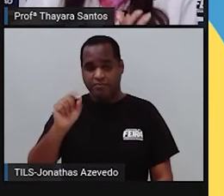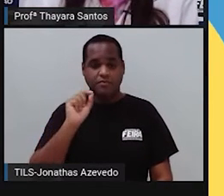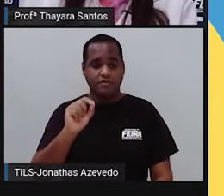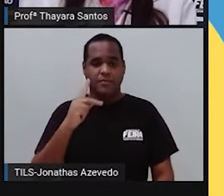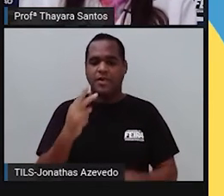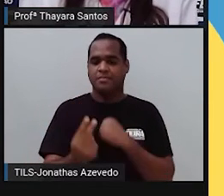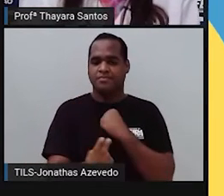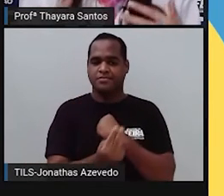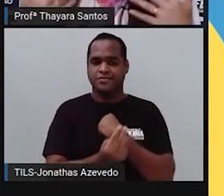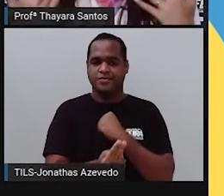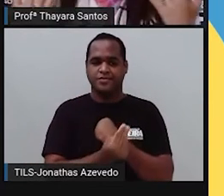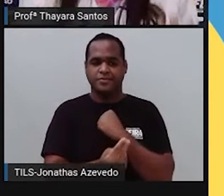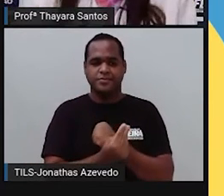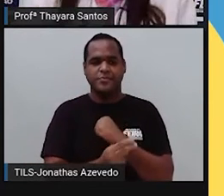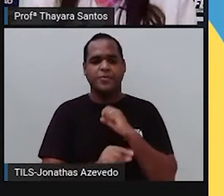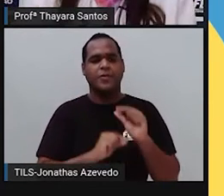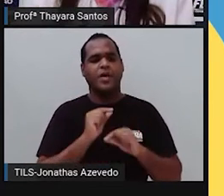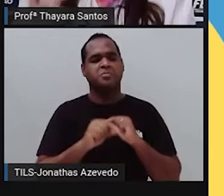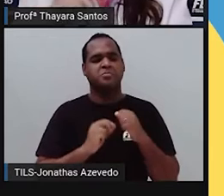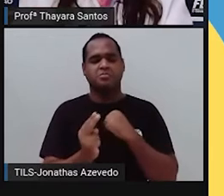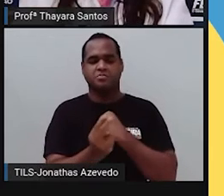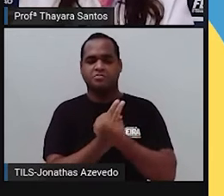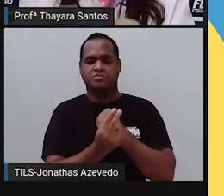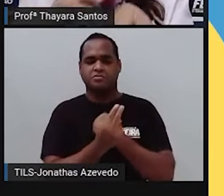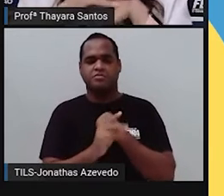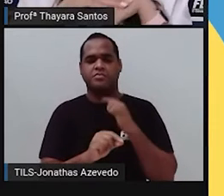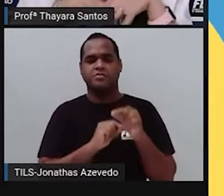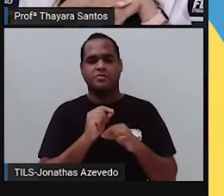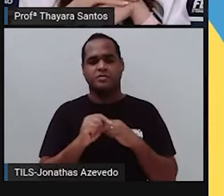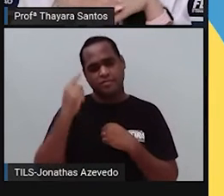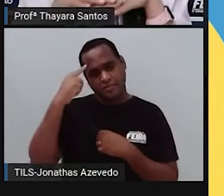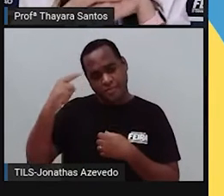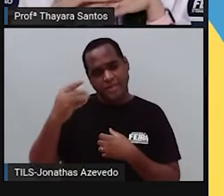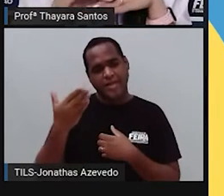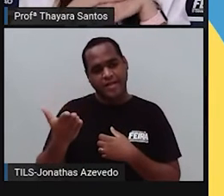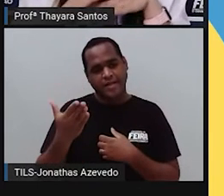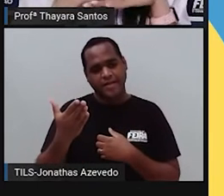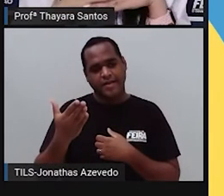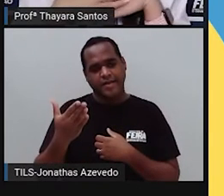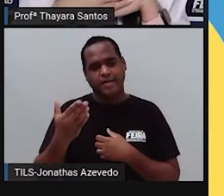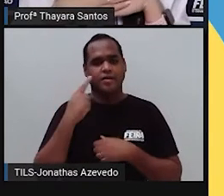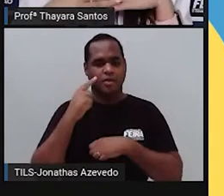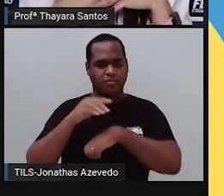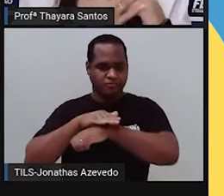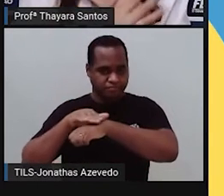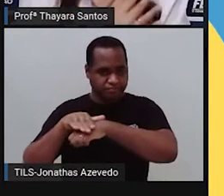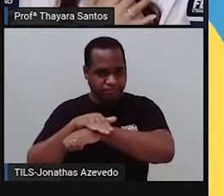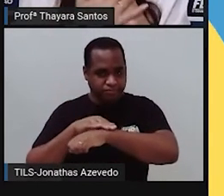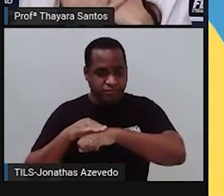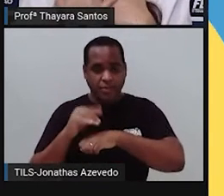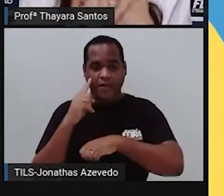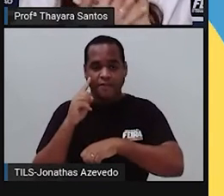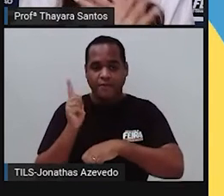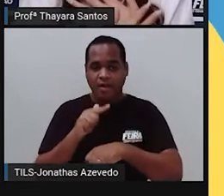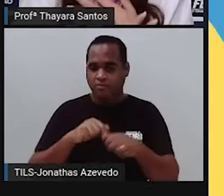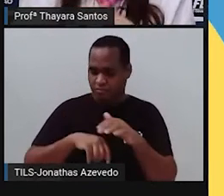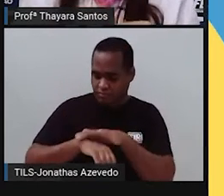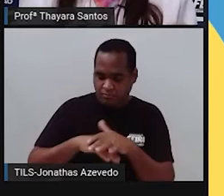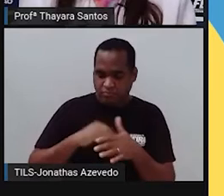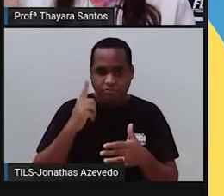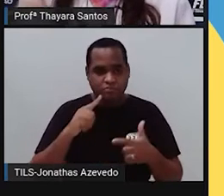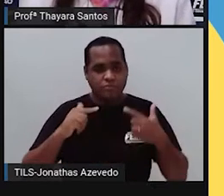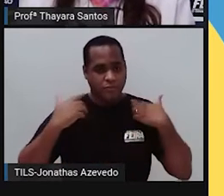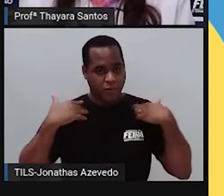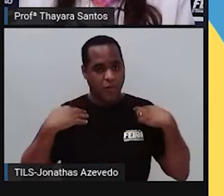da proteção. E proteção para quem? A gente tem esse tecido epitelial de revestimento que está aqui, visível, que a gente está pegando.